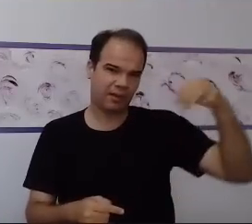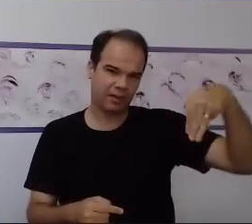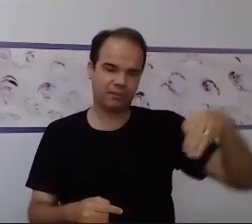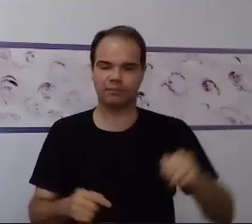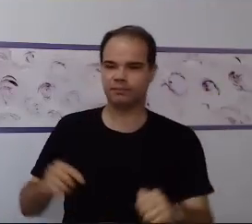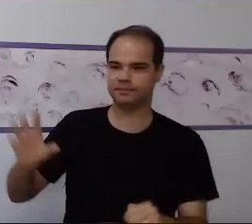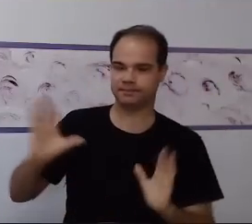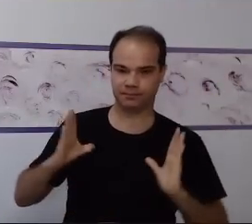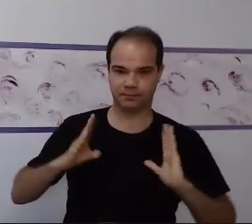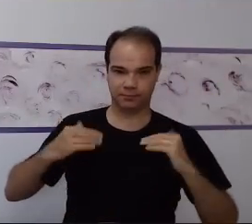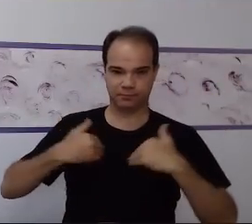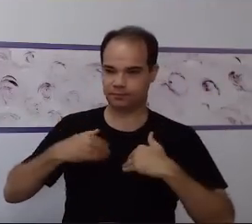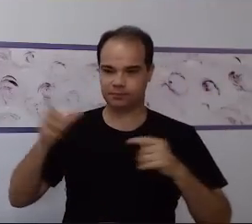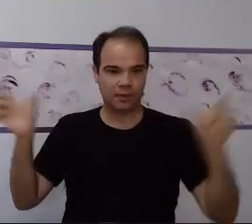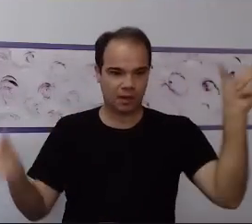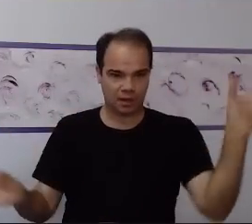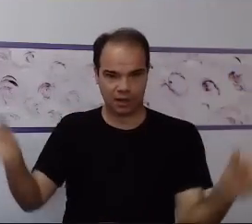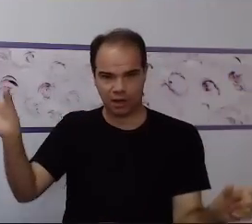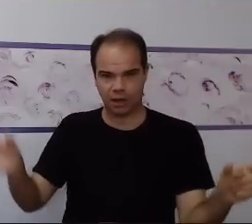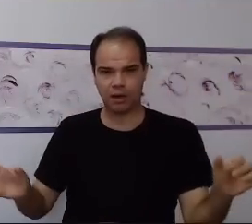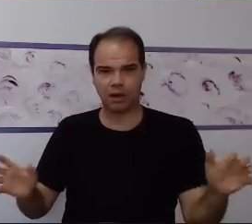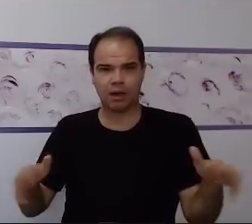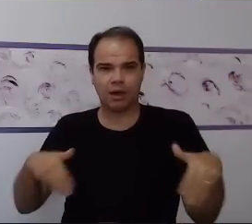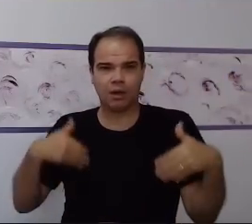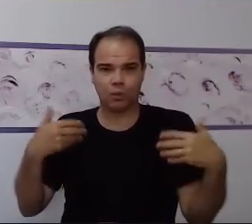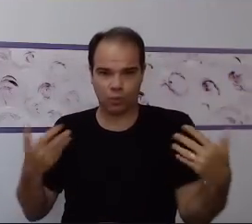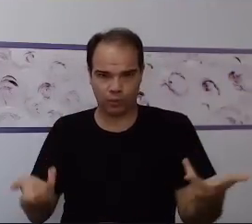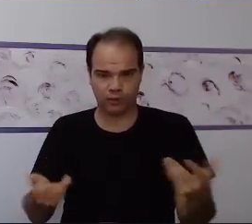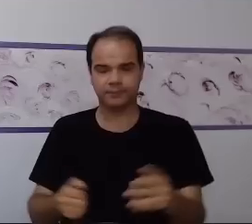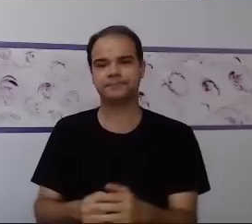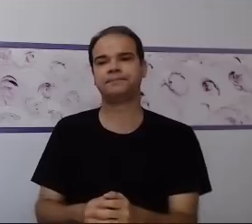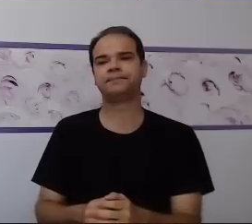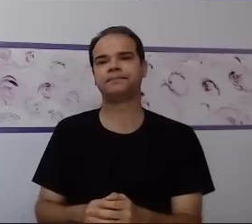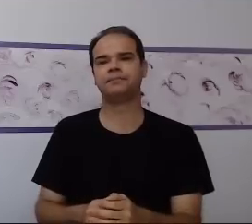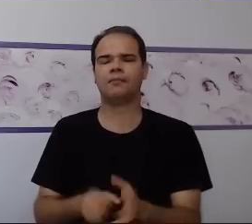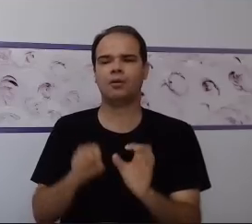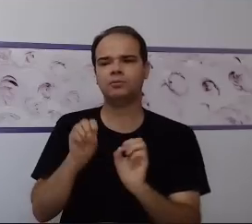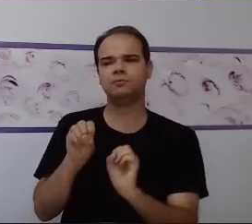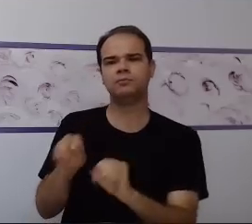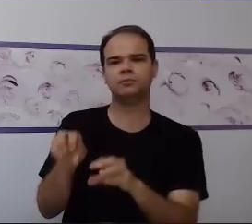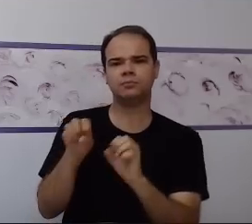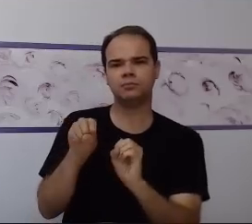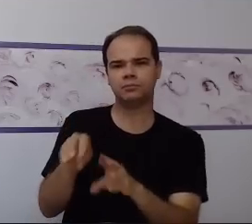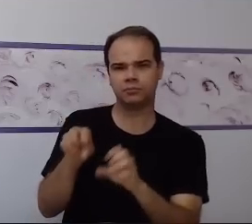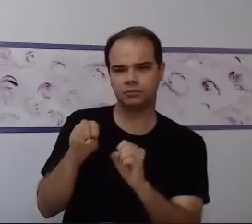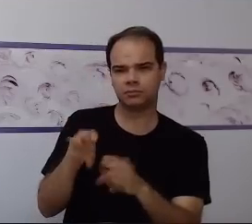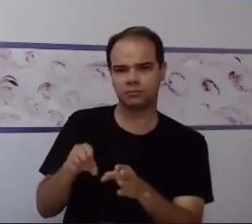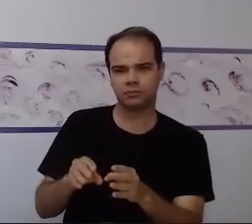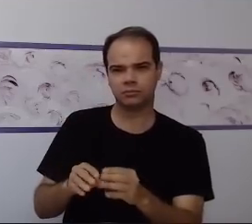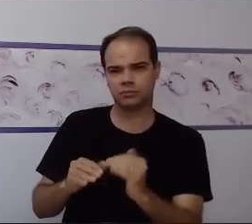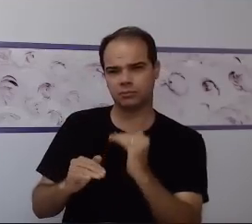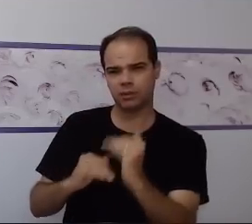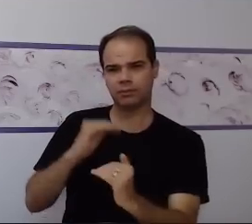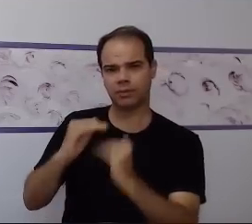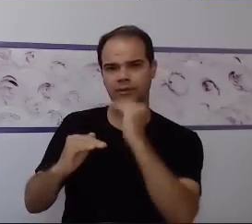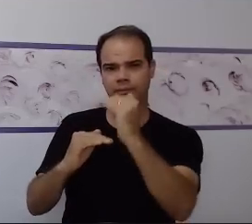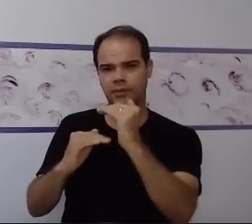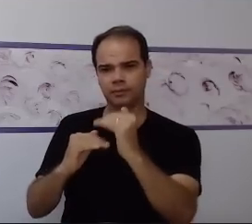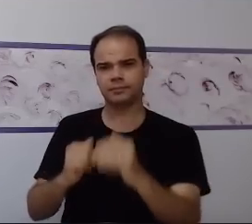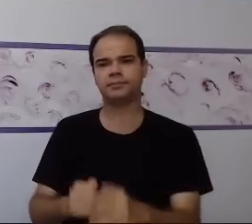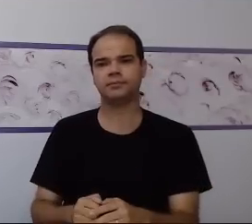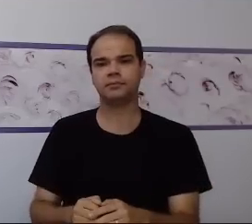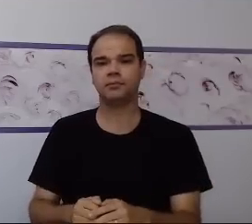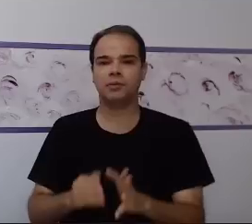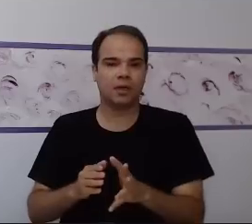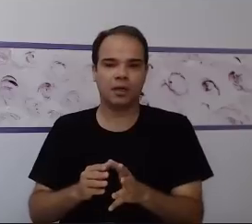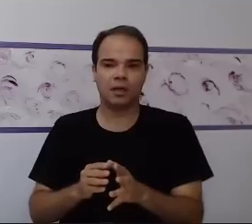falando de ensino estruturado. Para que serve? O que é o ensino estruturado? O ensino estruturado nada mais é do que um sistema de